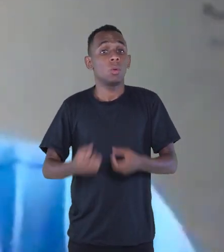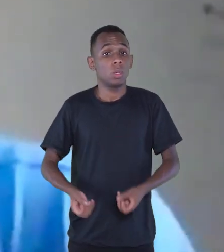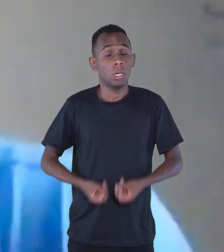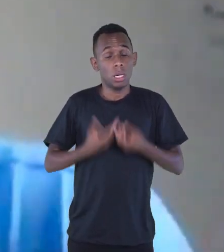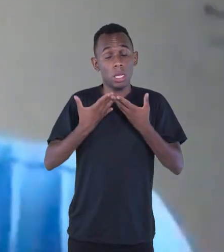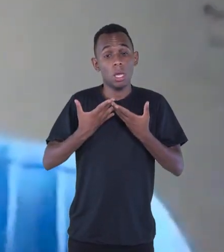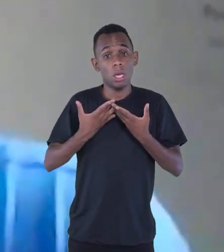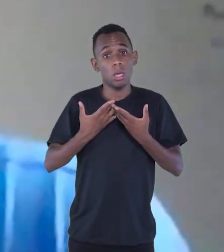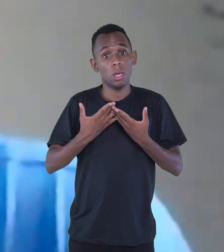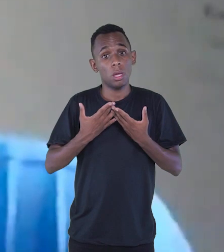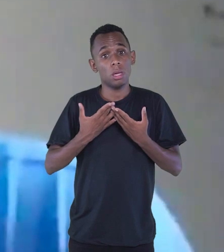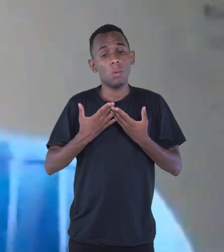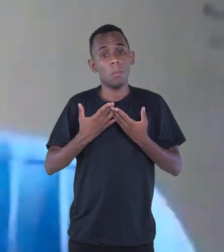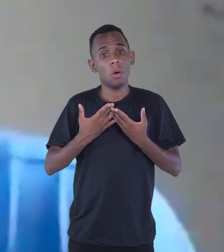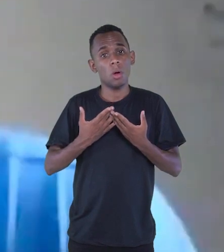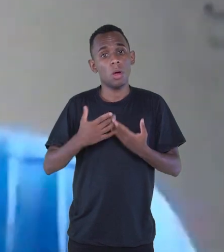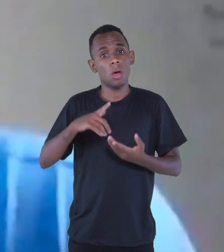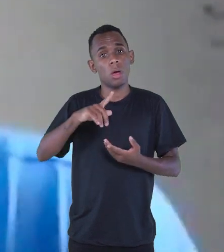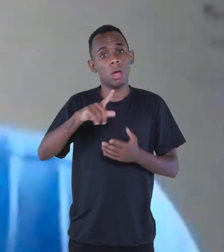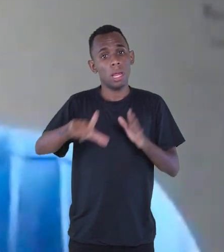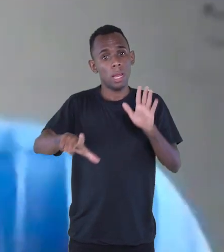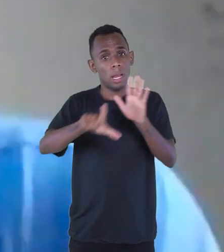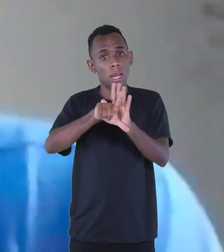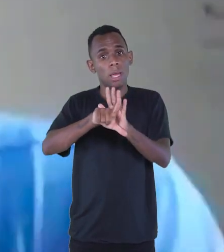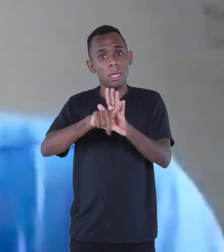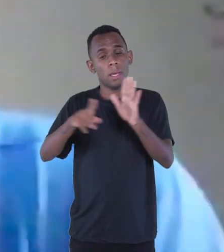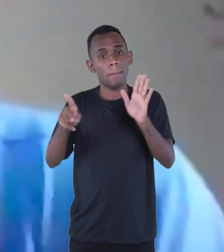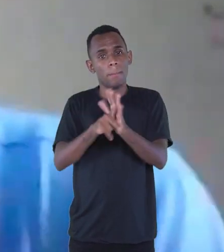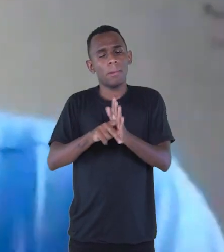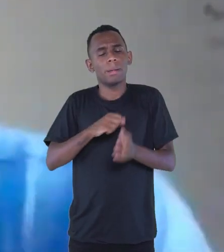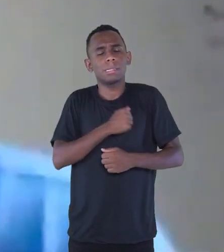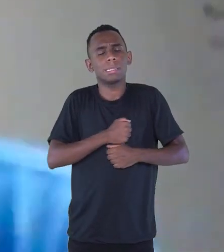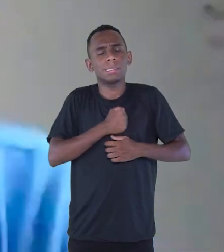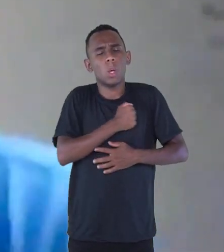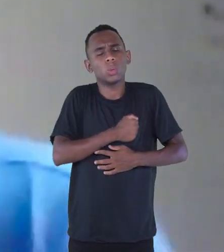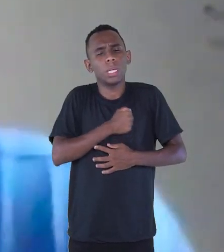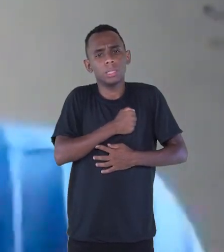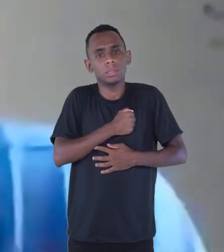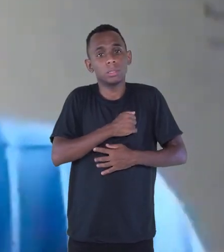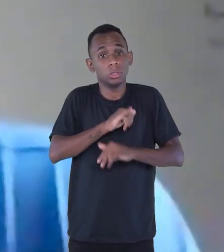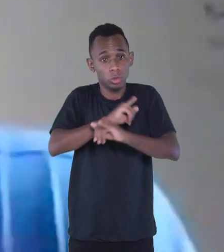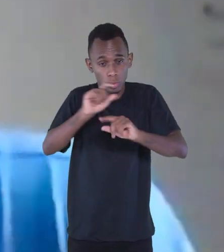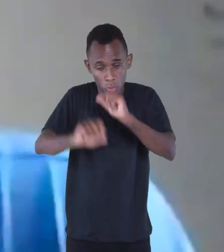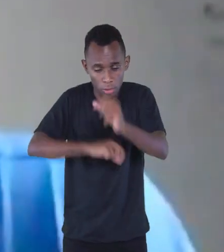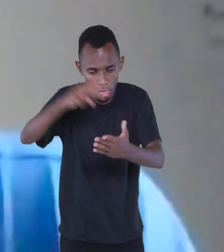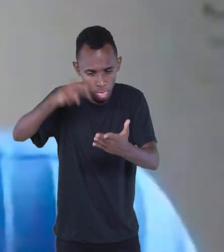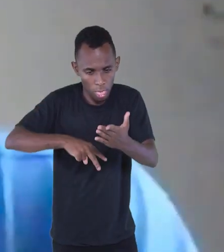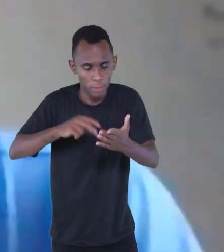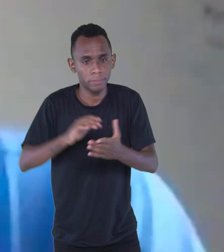chamado Lei da Saudade. E ele diz assim,